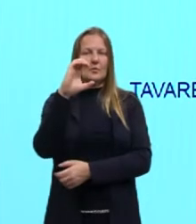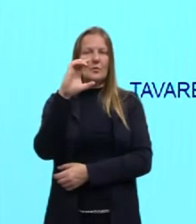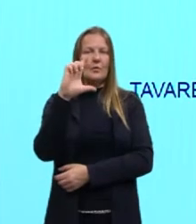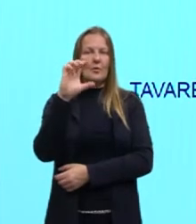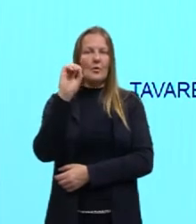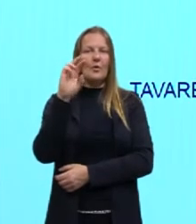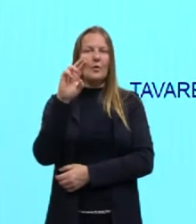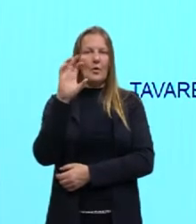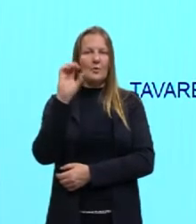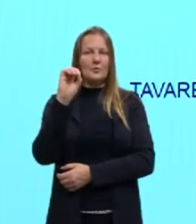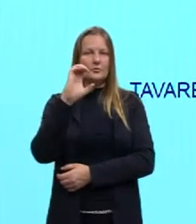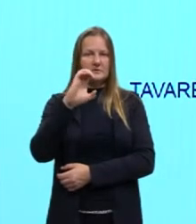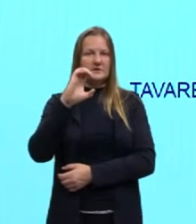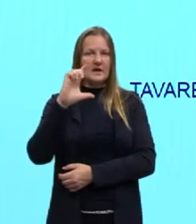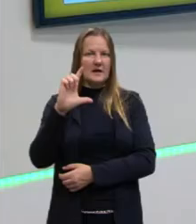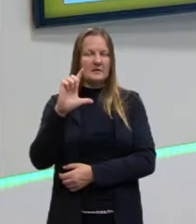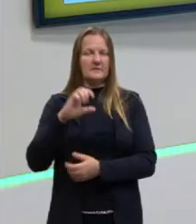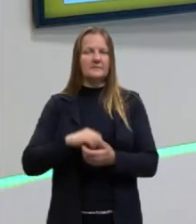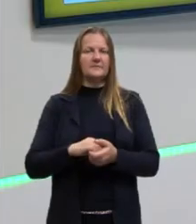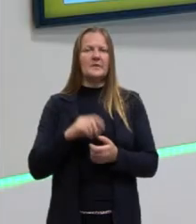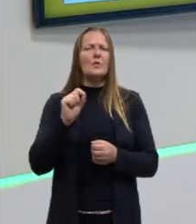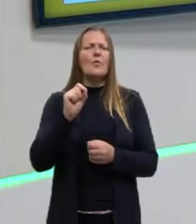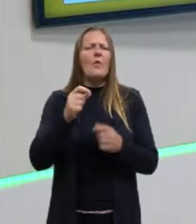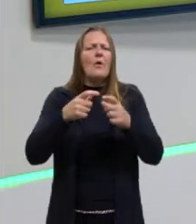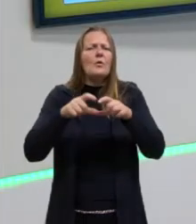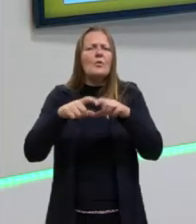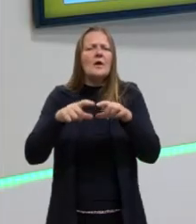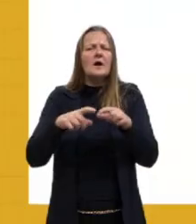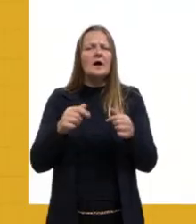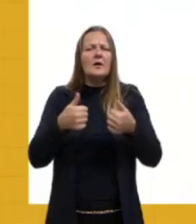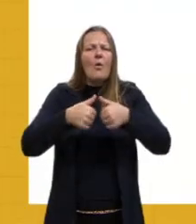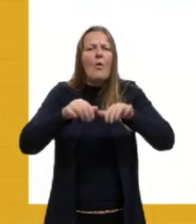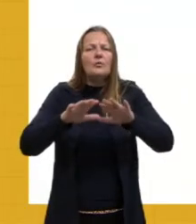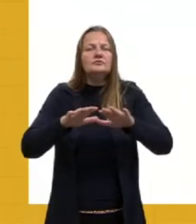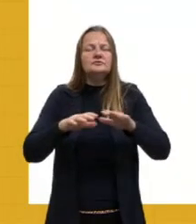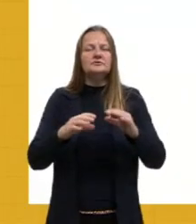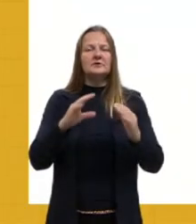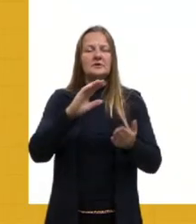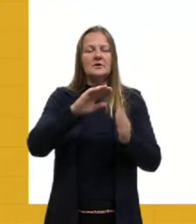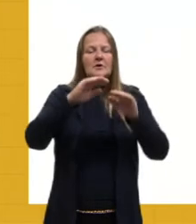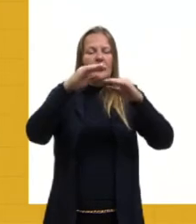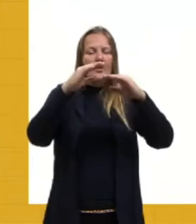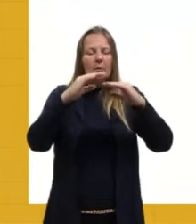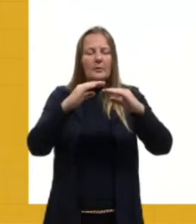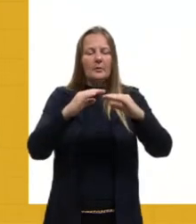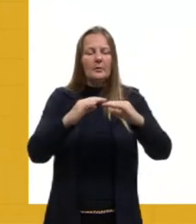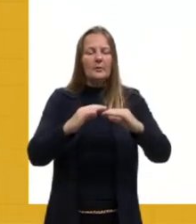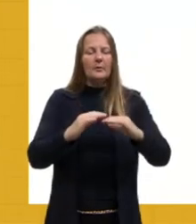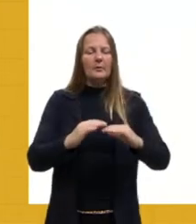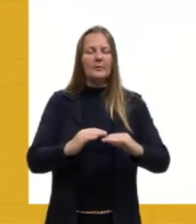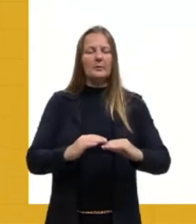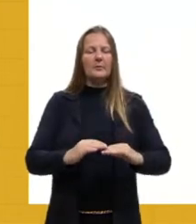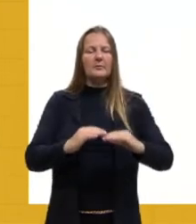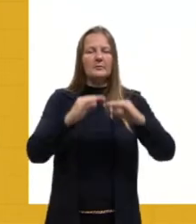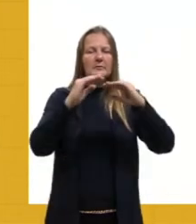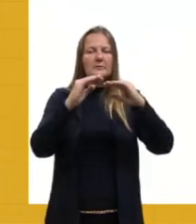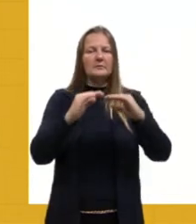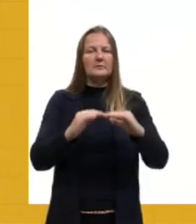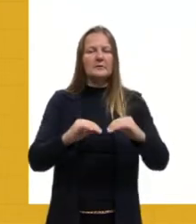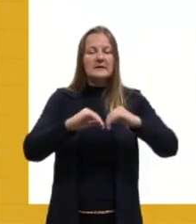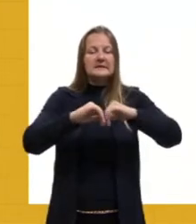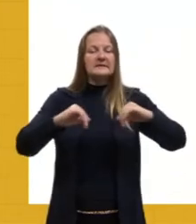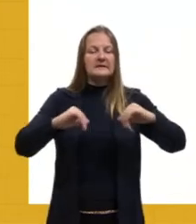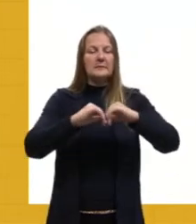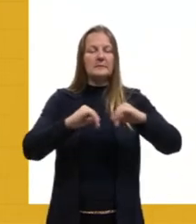em qual etapa decanta-se o lodo a ser separado do esgoto residencial? O que